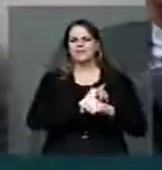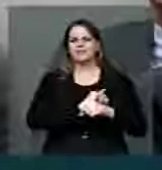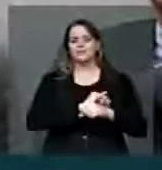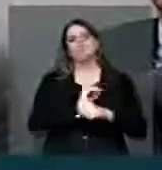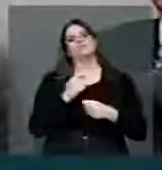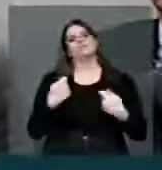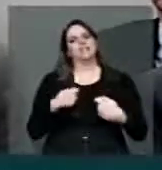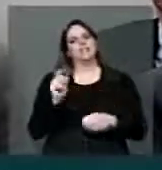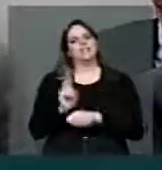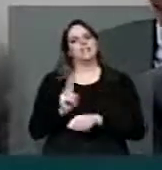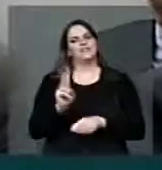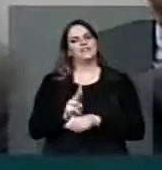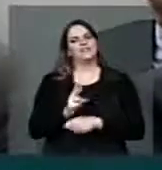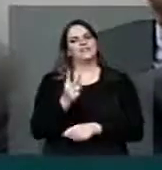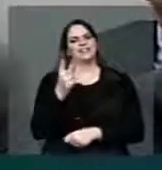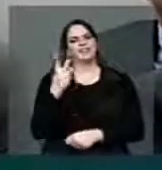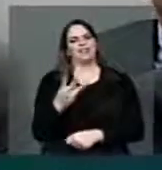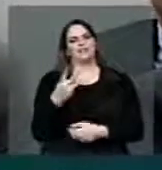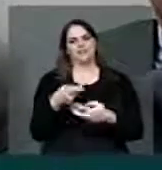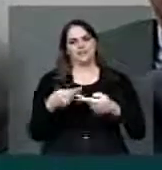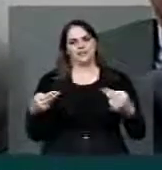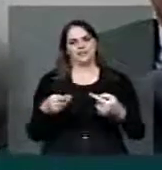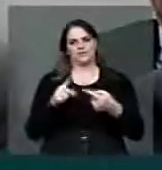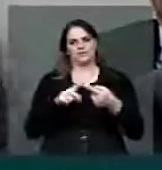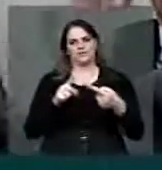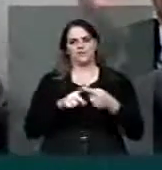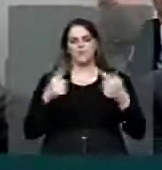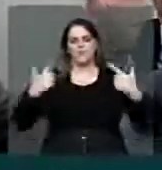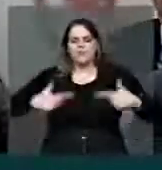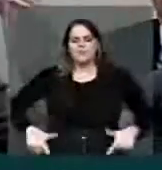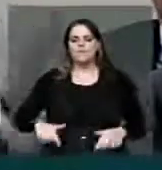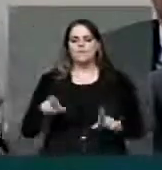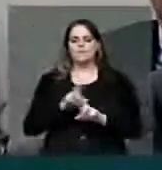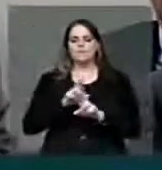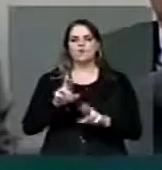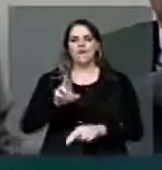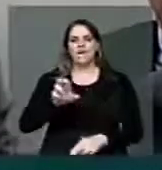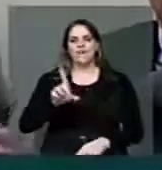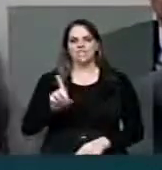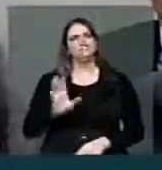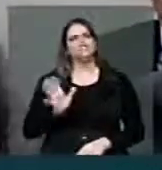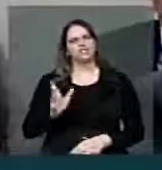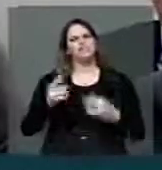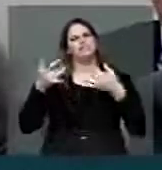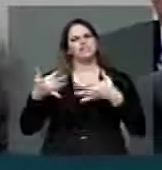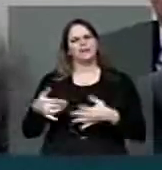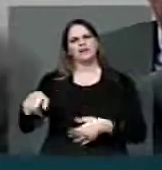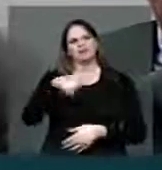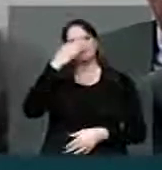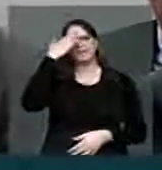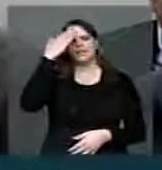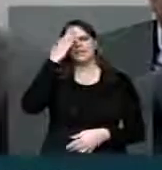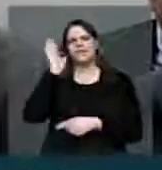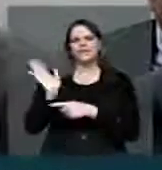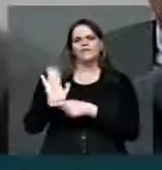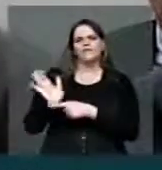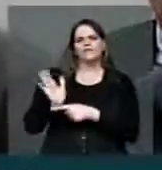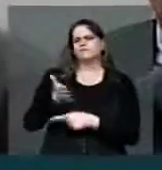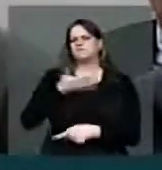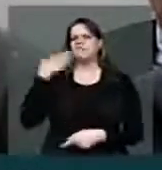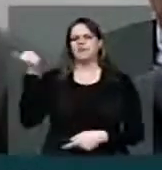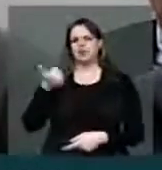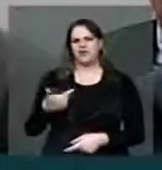pilares. Primeiro deles, a neutralidade da rede, que foi muito bem explicada aqui com um vídeo, que talvez fale mais do que mil